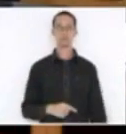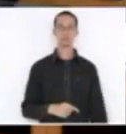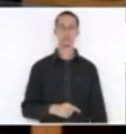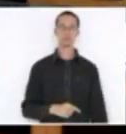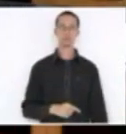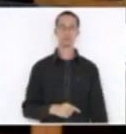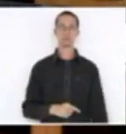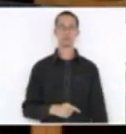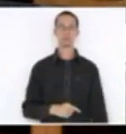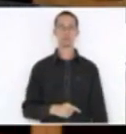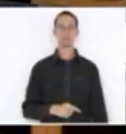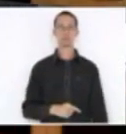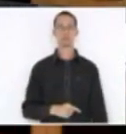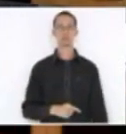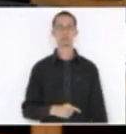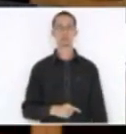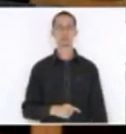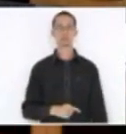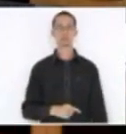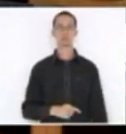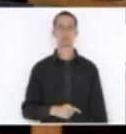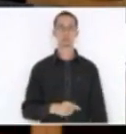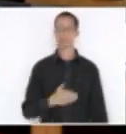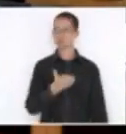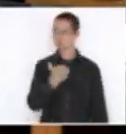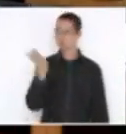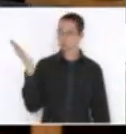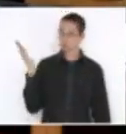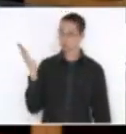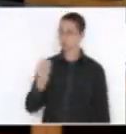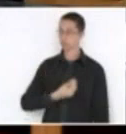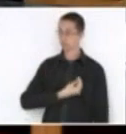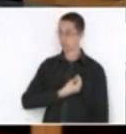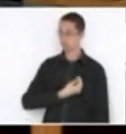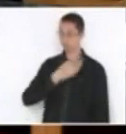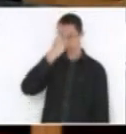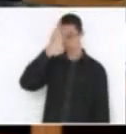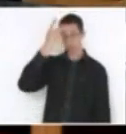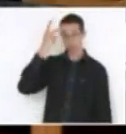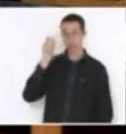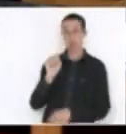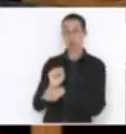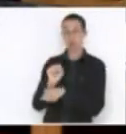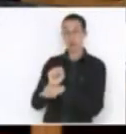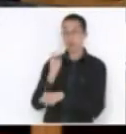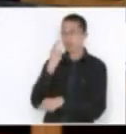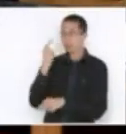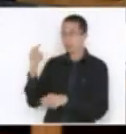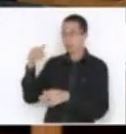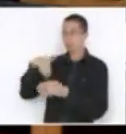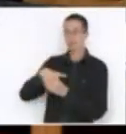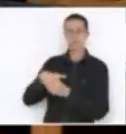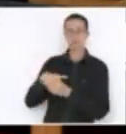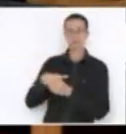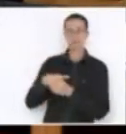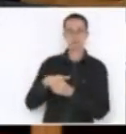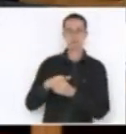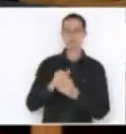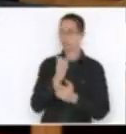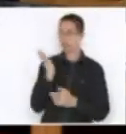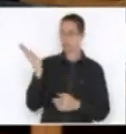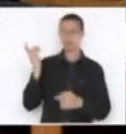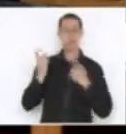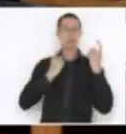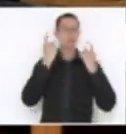aquele texto. E ali fora estão as pessoas que estão esperando e qual é a preocupação específica do pessoal que está ali fora.